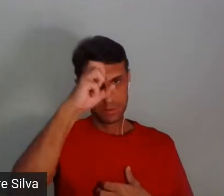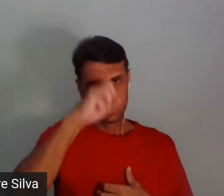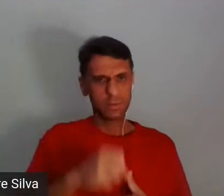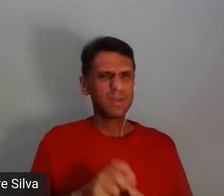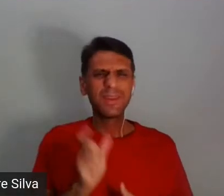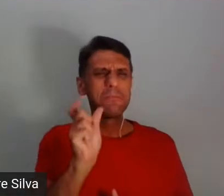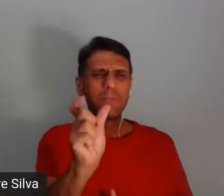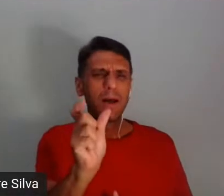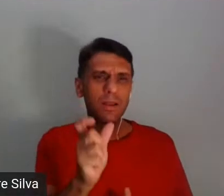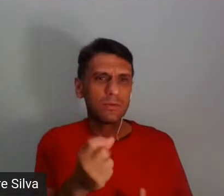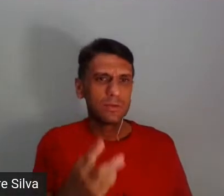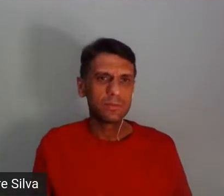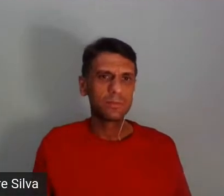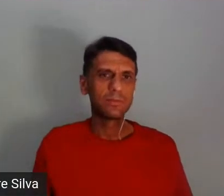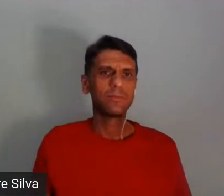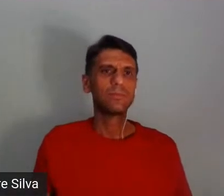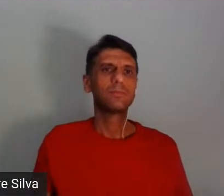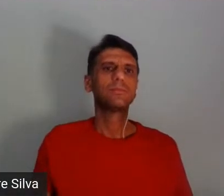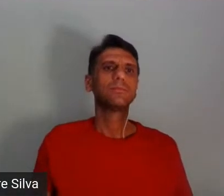alguma palavra para falar isso?